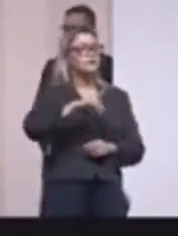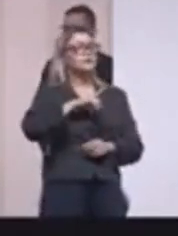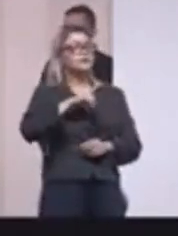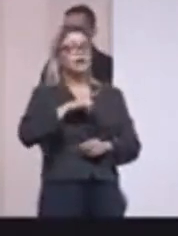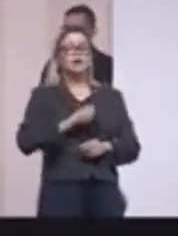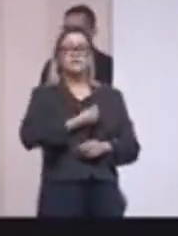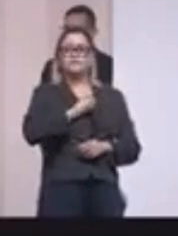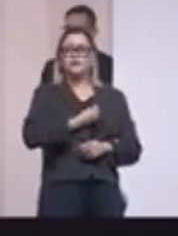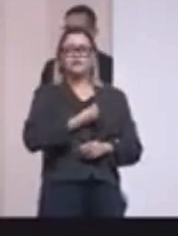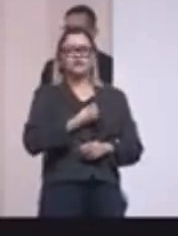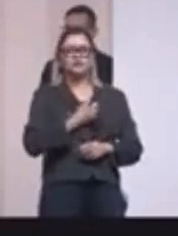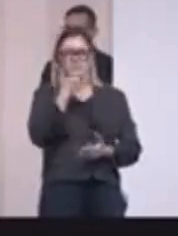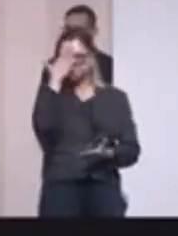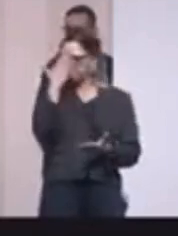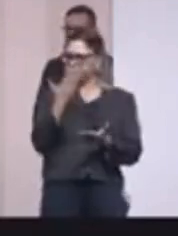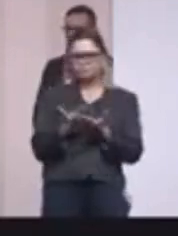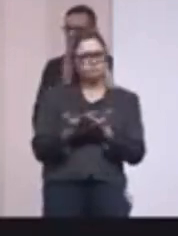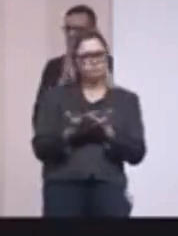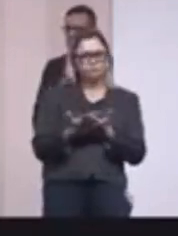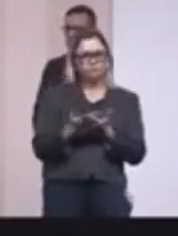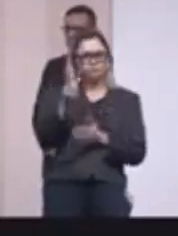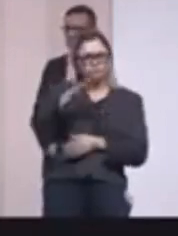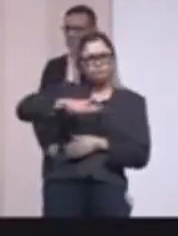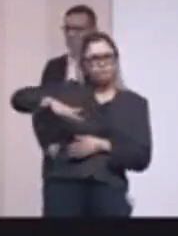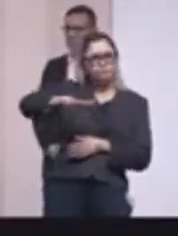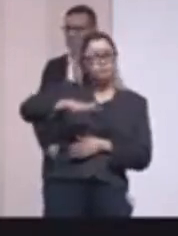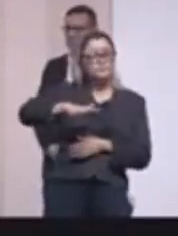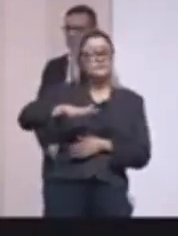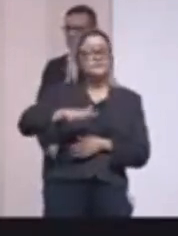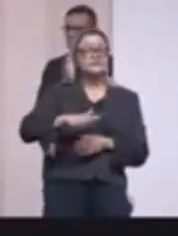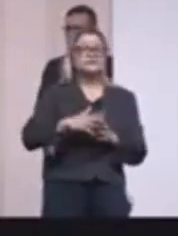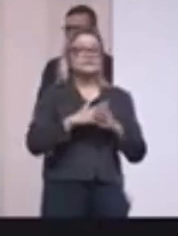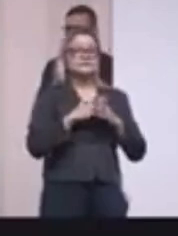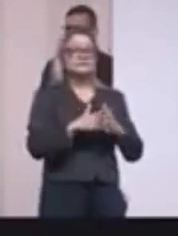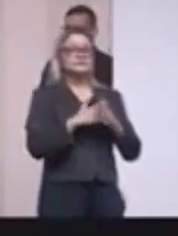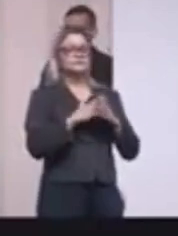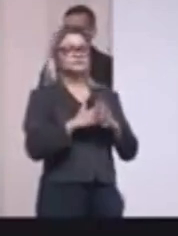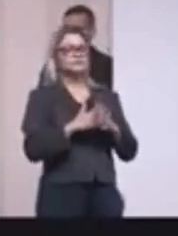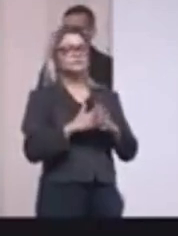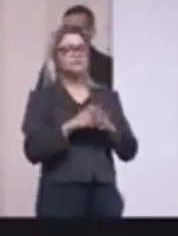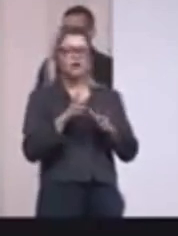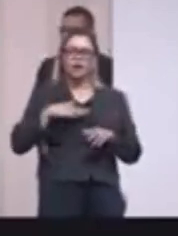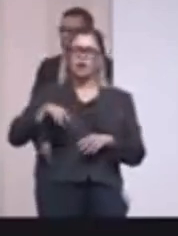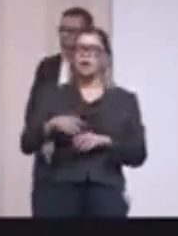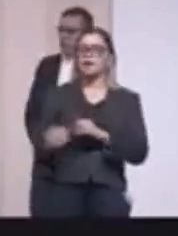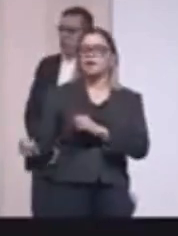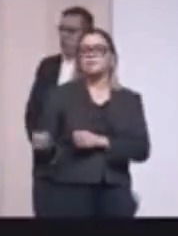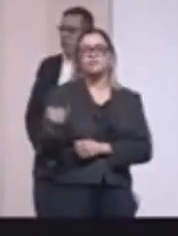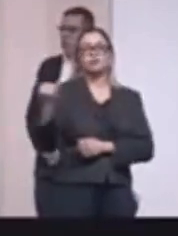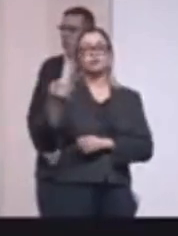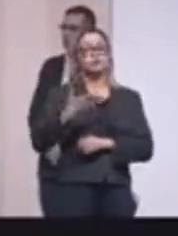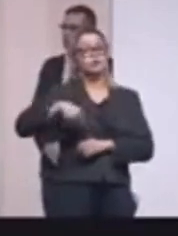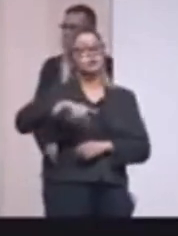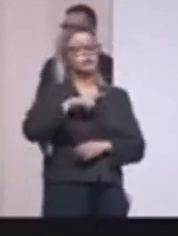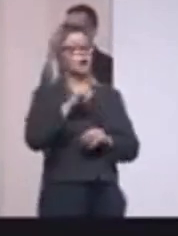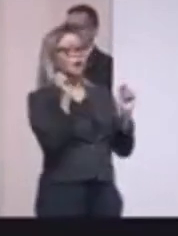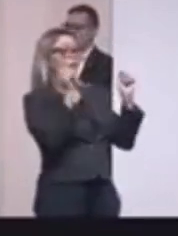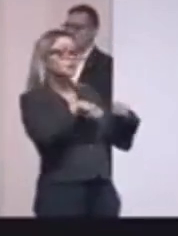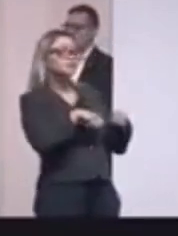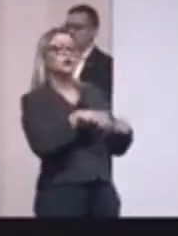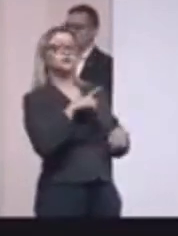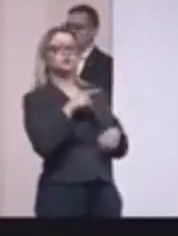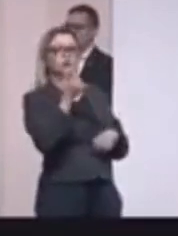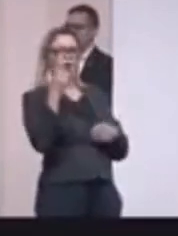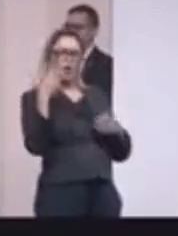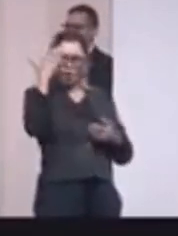vive a descrença generalizada, eu sempre disse para a minha equipe, é fundamental que a gente tenha a capacidade